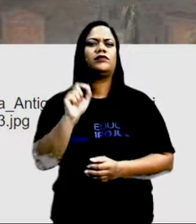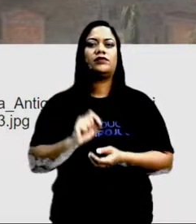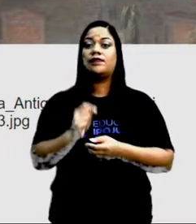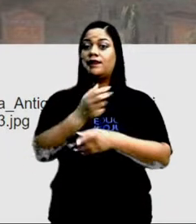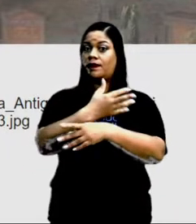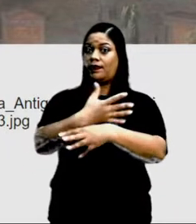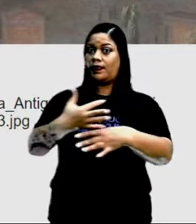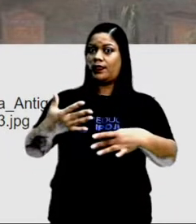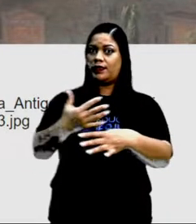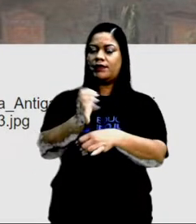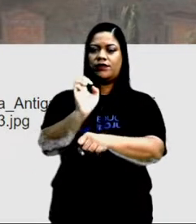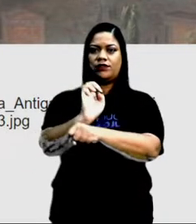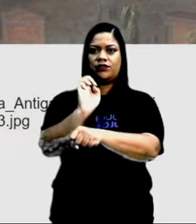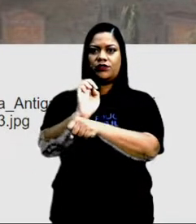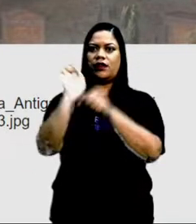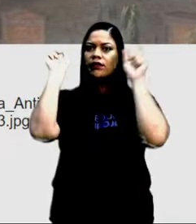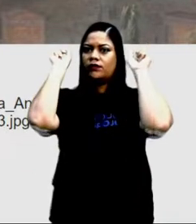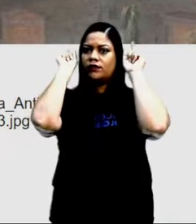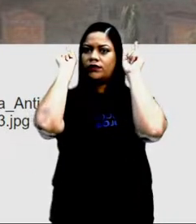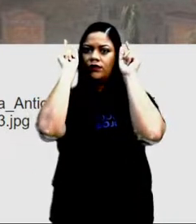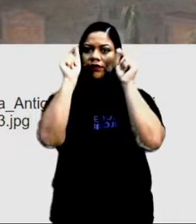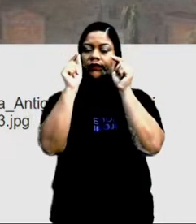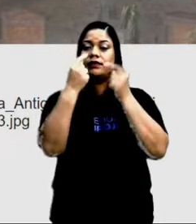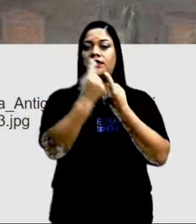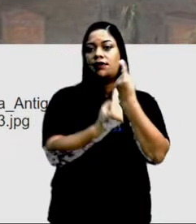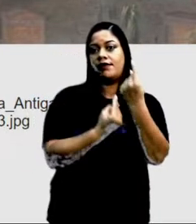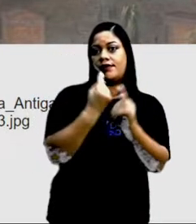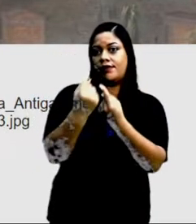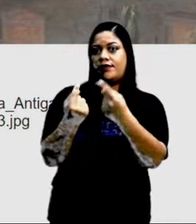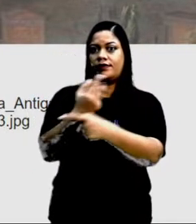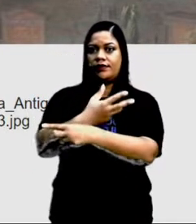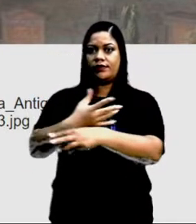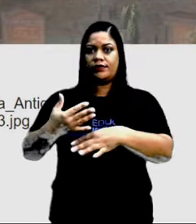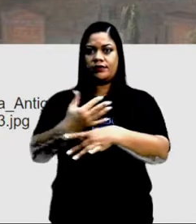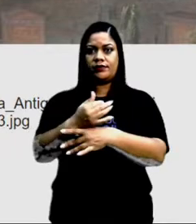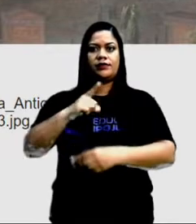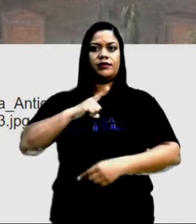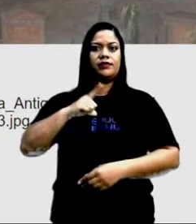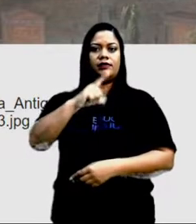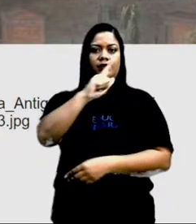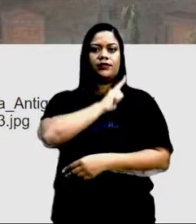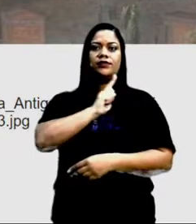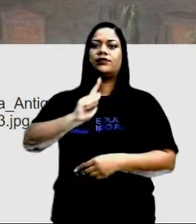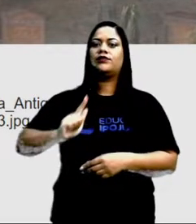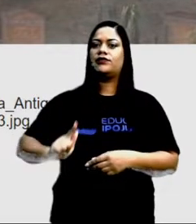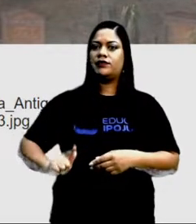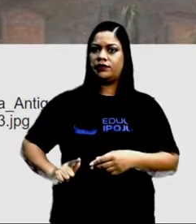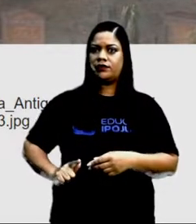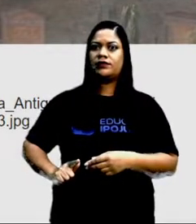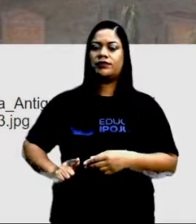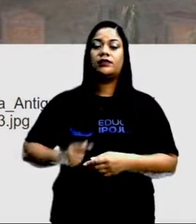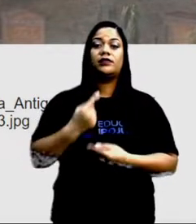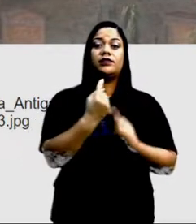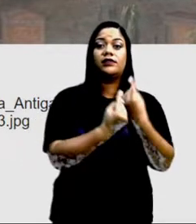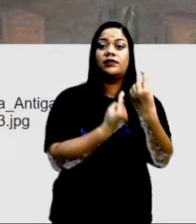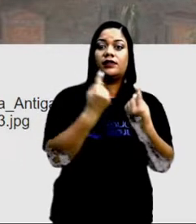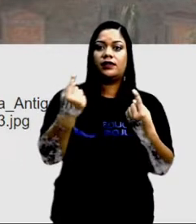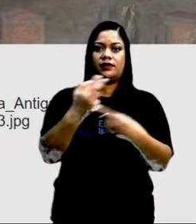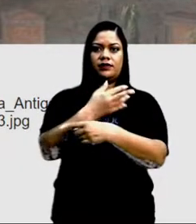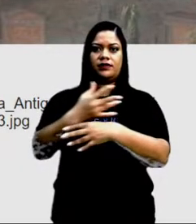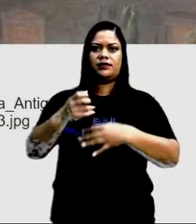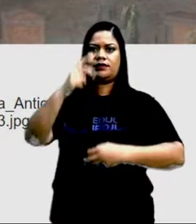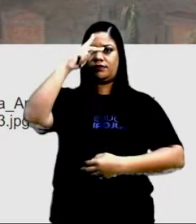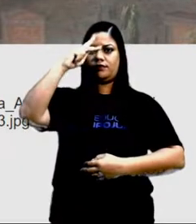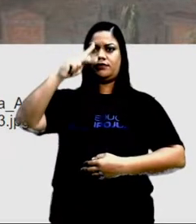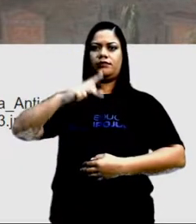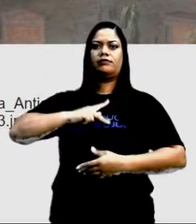cidade-estado grega, tá bem? Cada cidade, ela tinha o seu governo, tá certo? E cada cidade mandava em si.